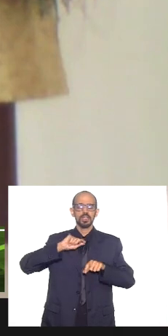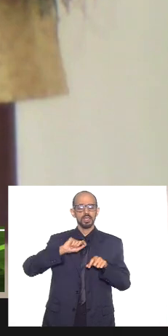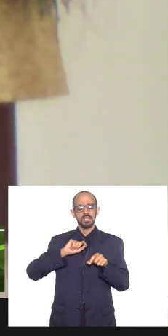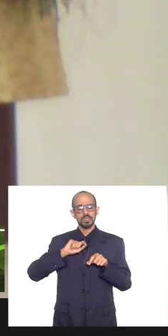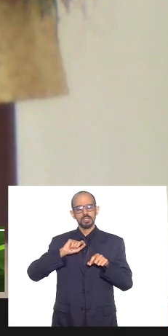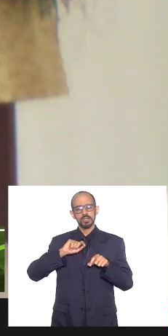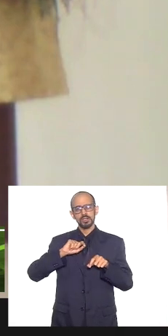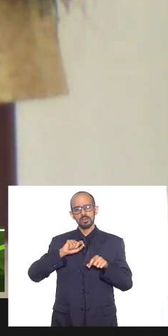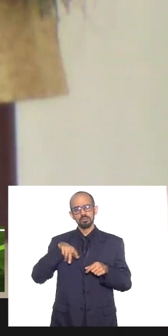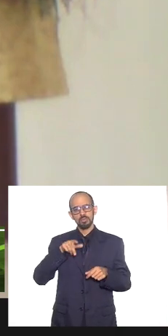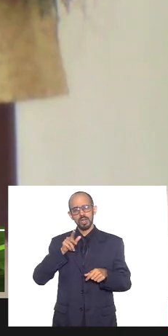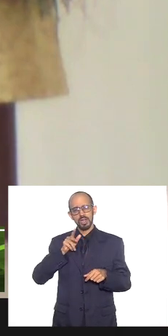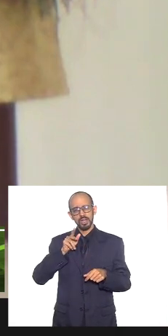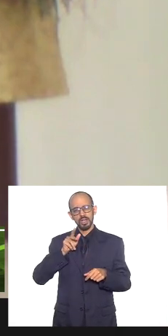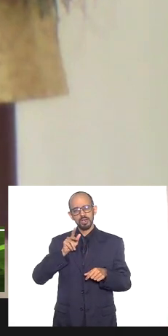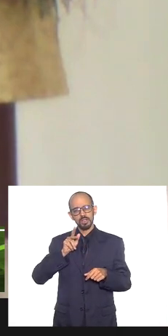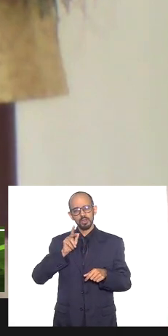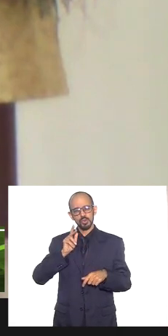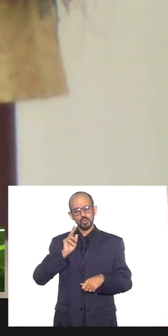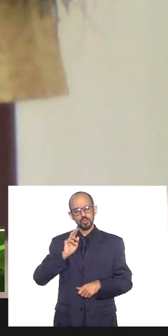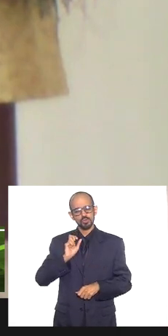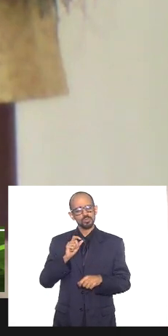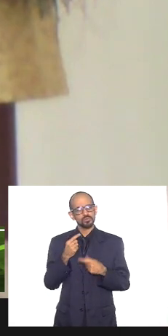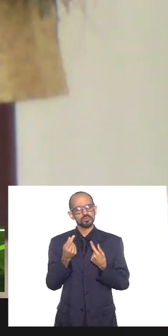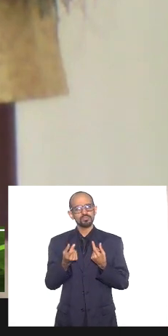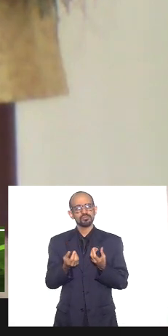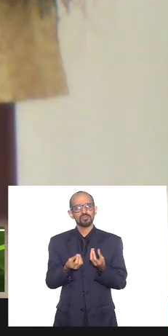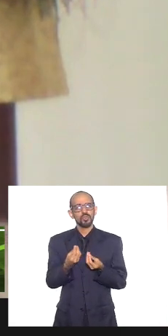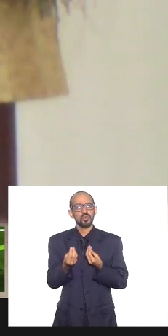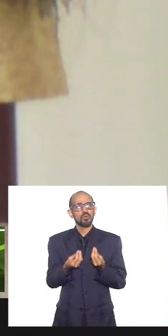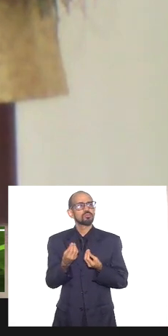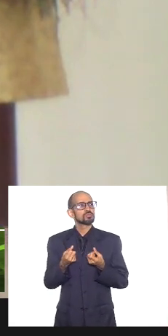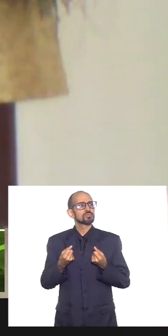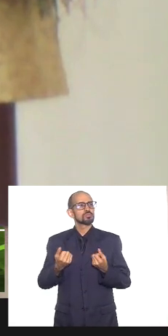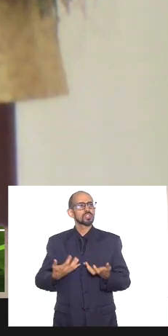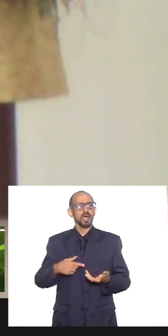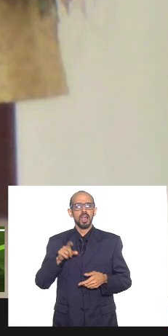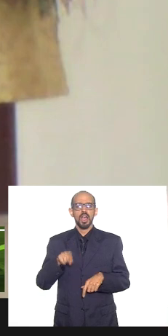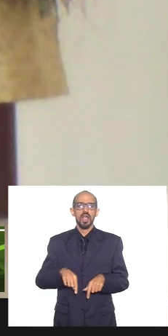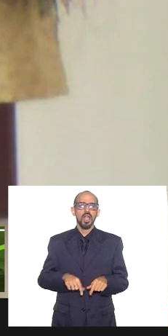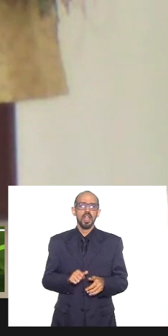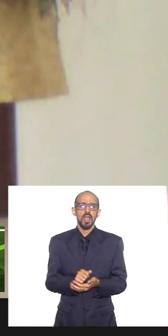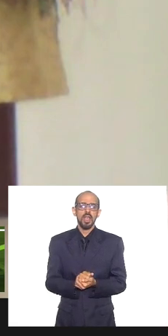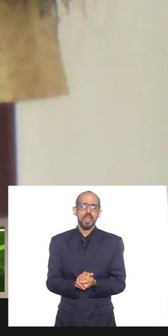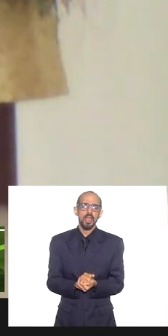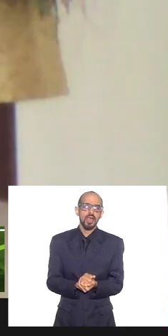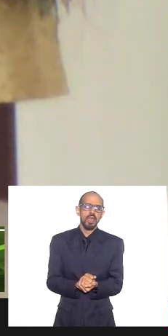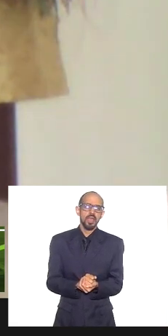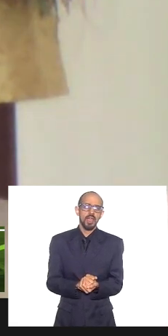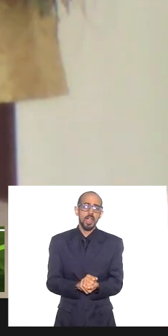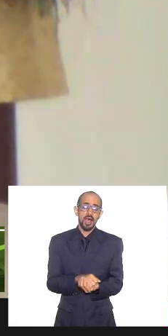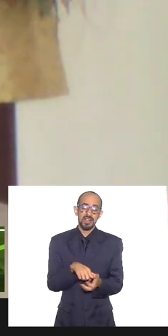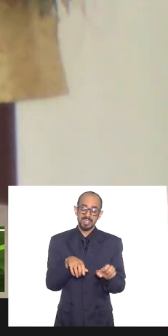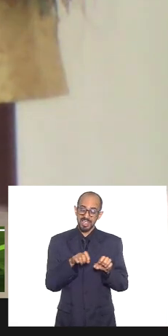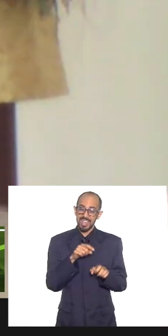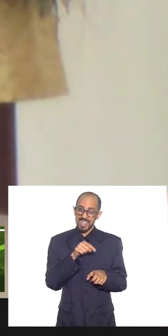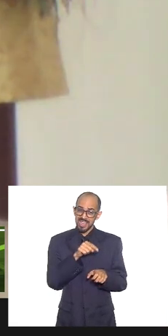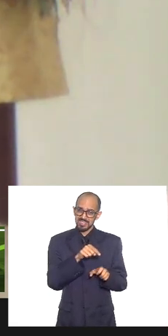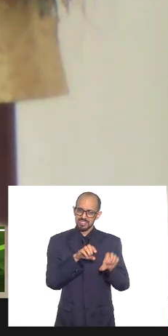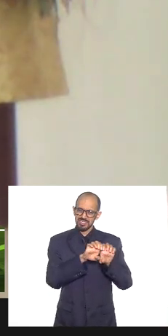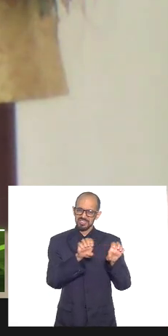mano que tem aqueles e aquelas e as estruturas